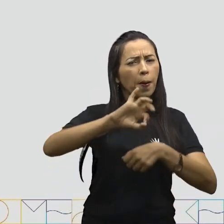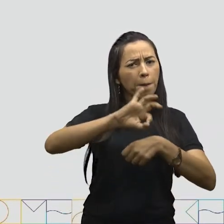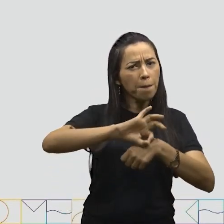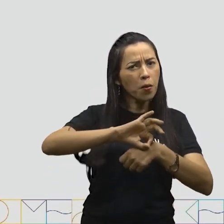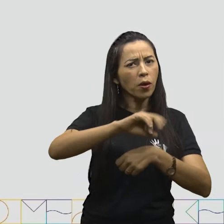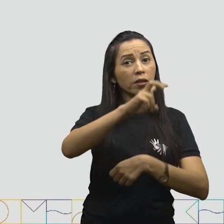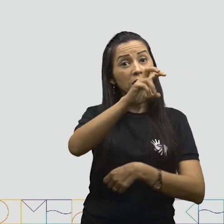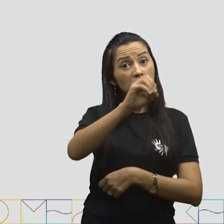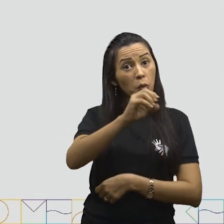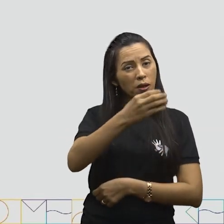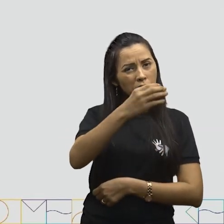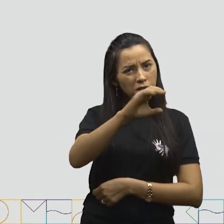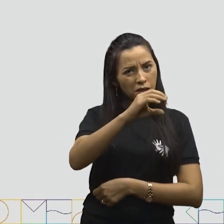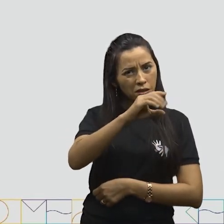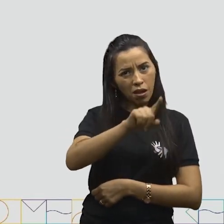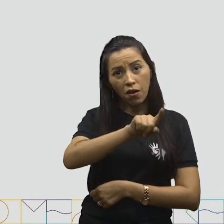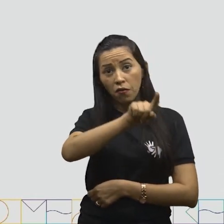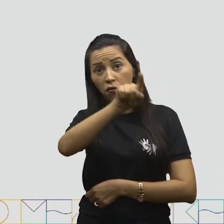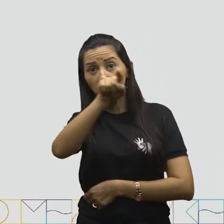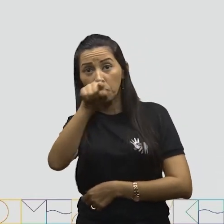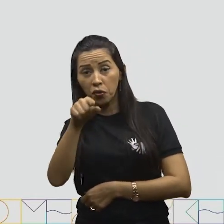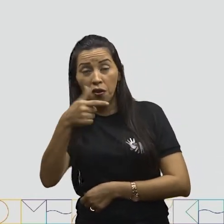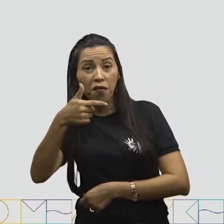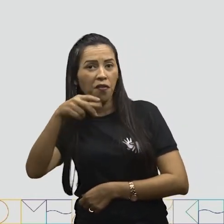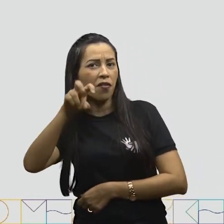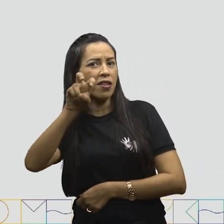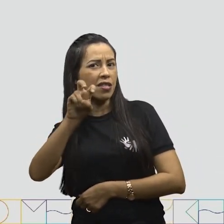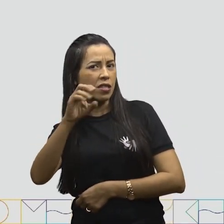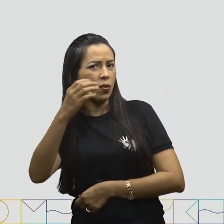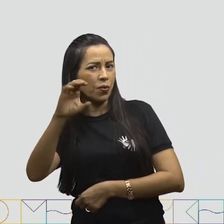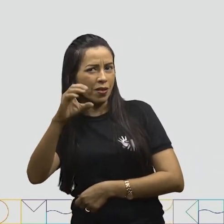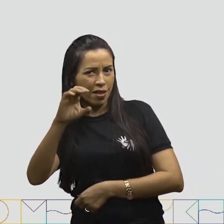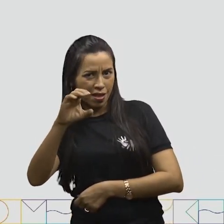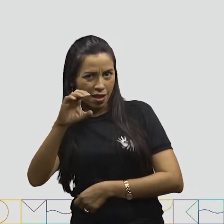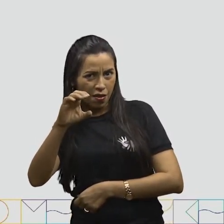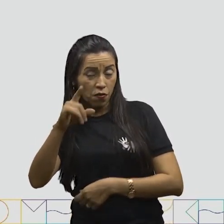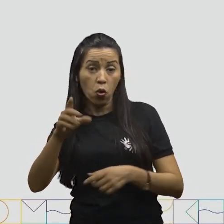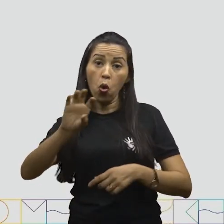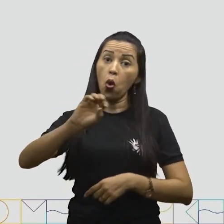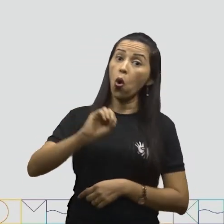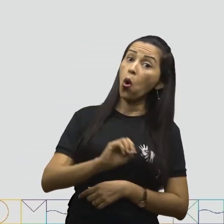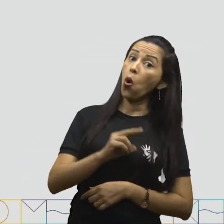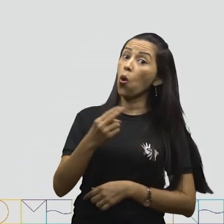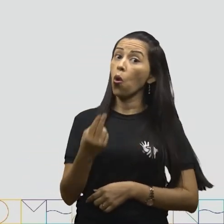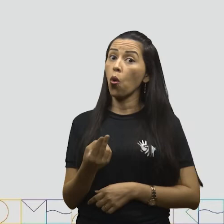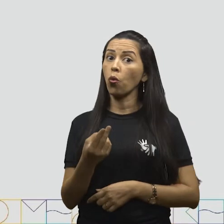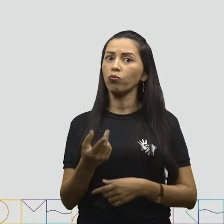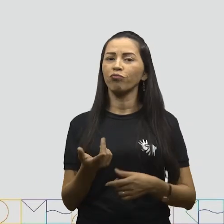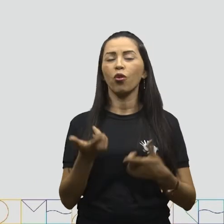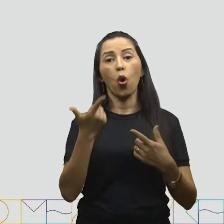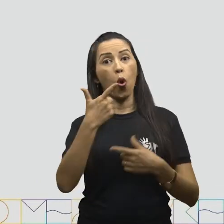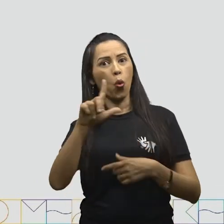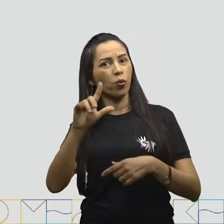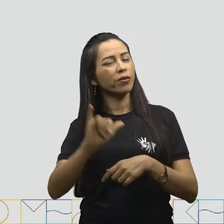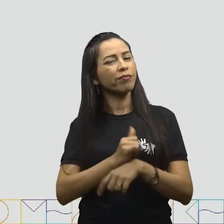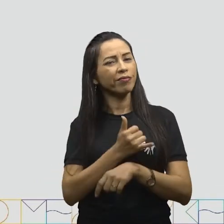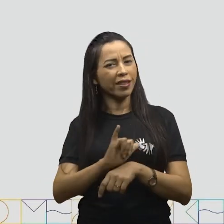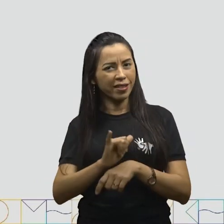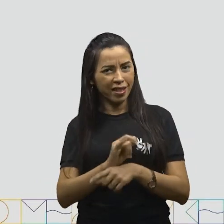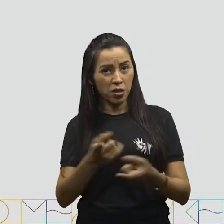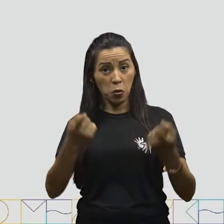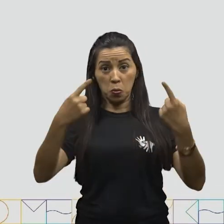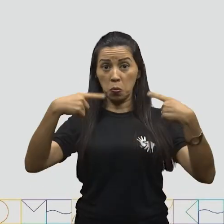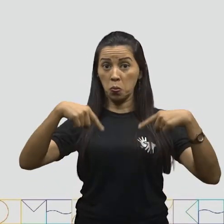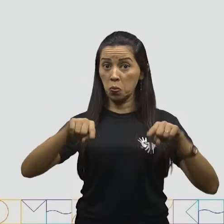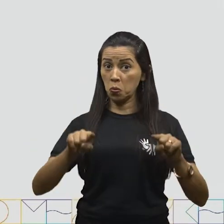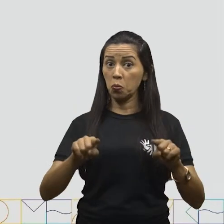centavos e uma de 25. Ou com 3 moedas